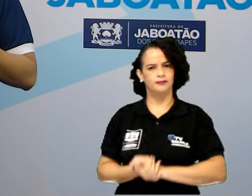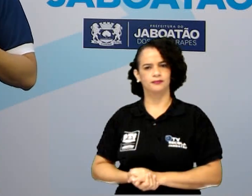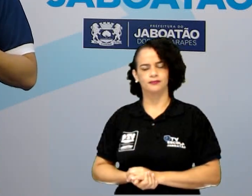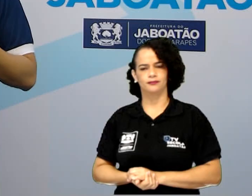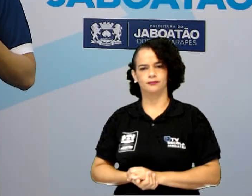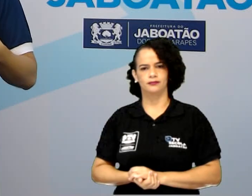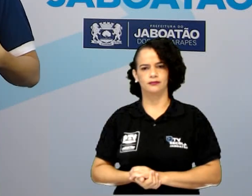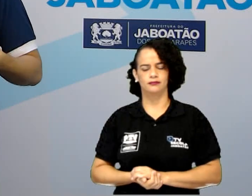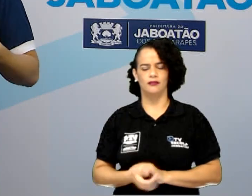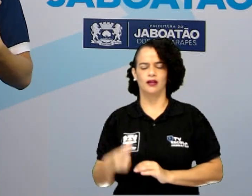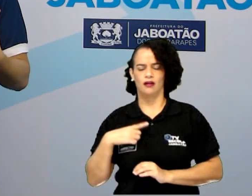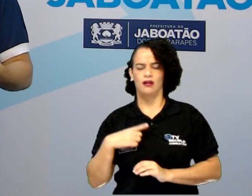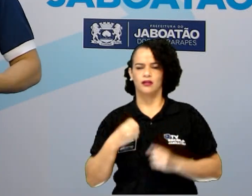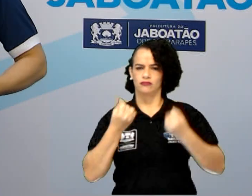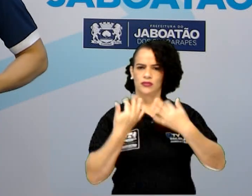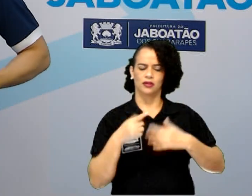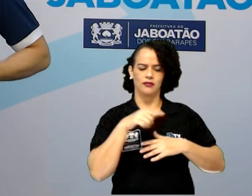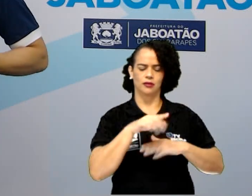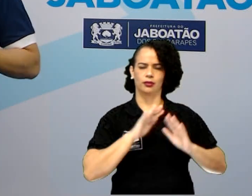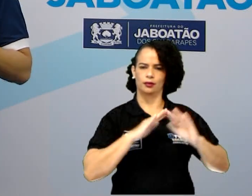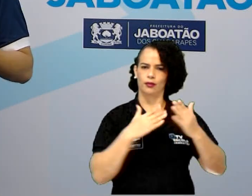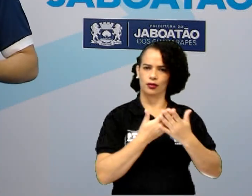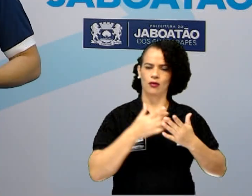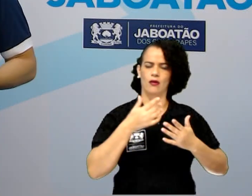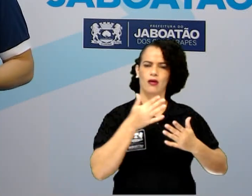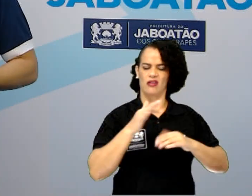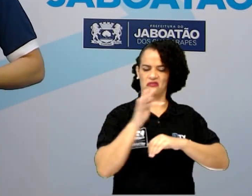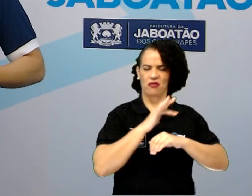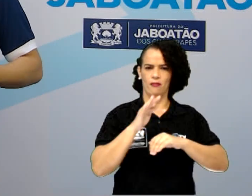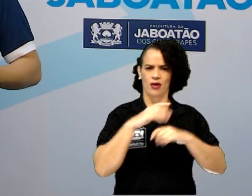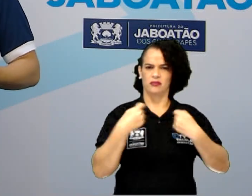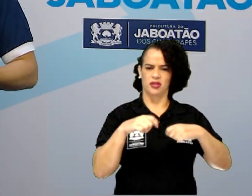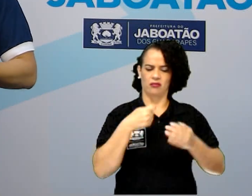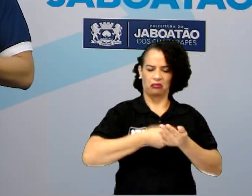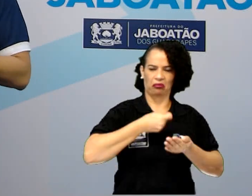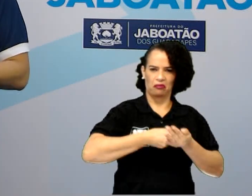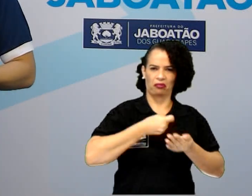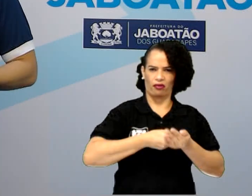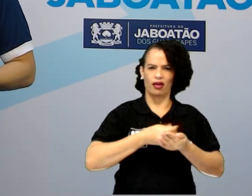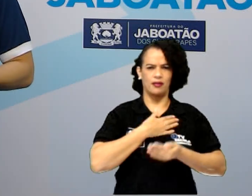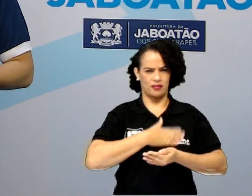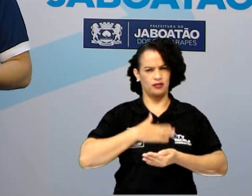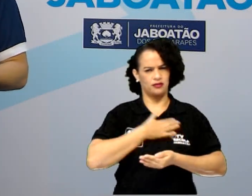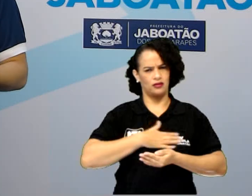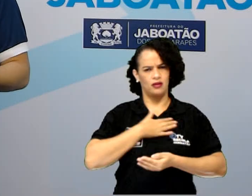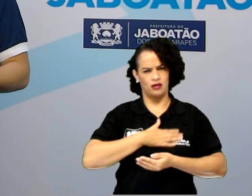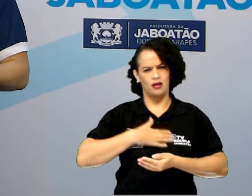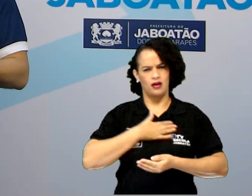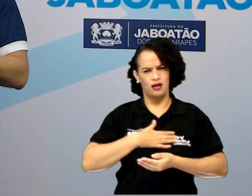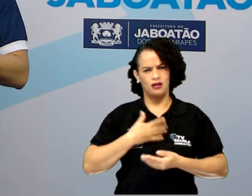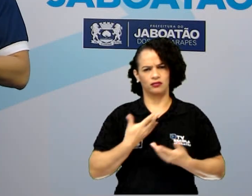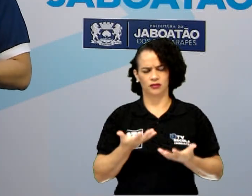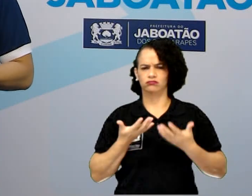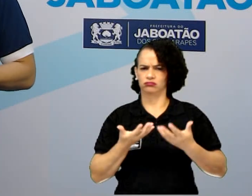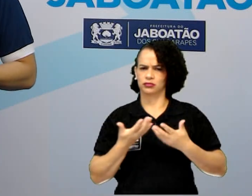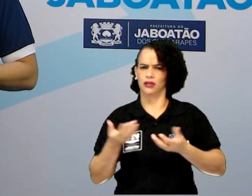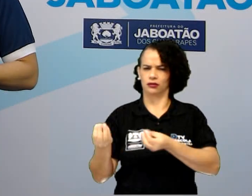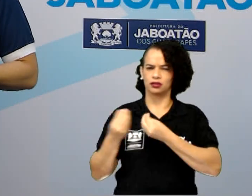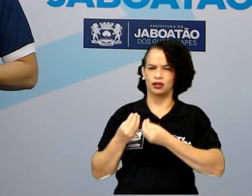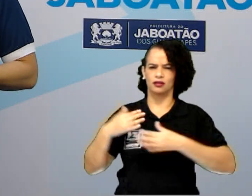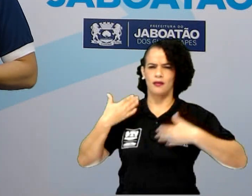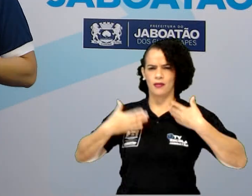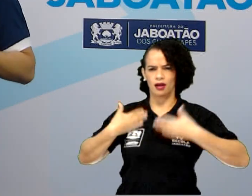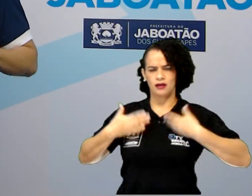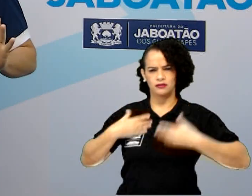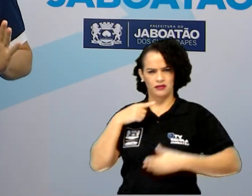no seu poema que aquela escola formal tão cheia de exigências era aquilo que ele mais gostava, era aquilo que mais trazia prazer